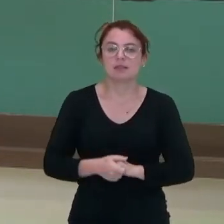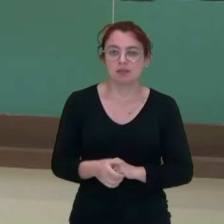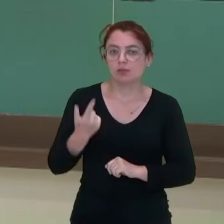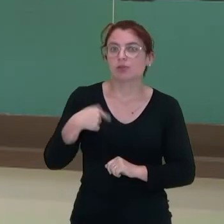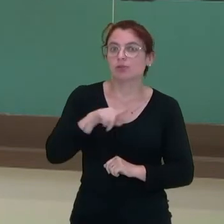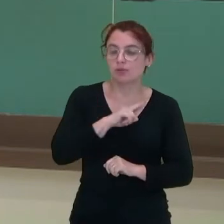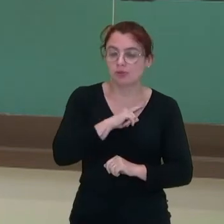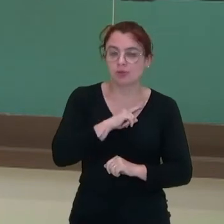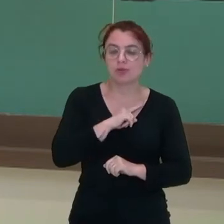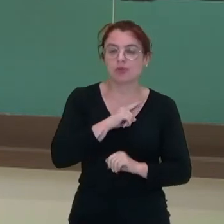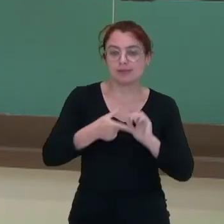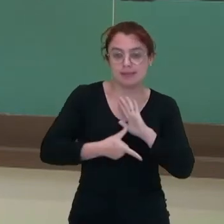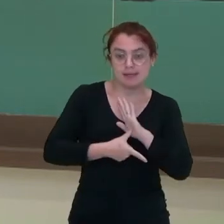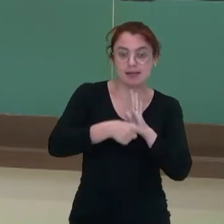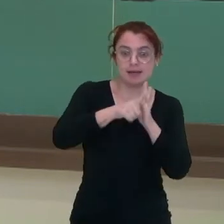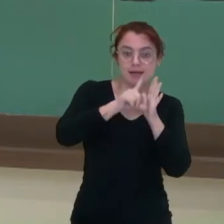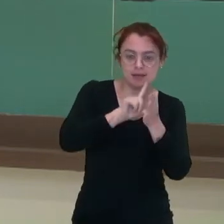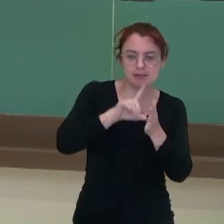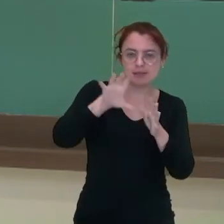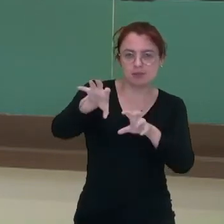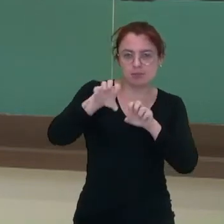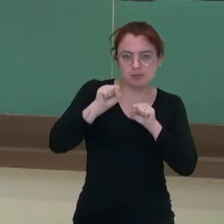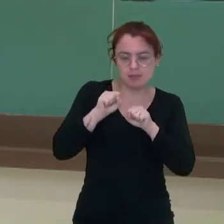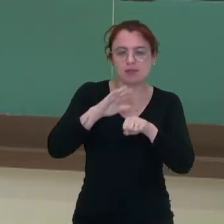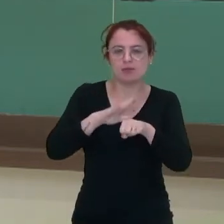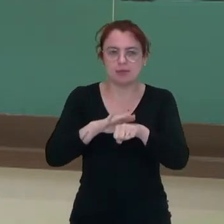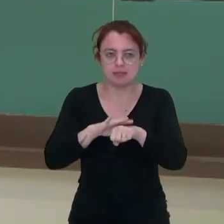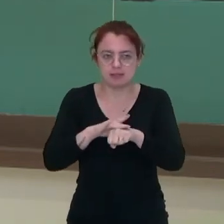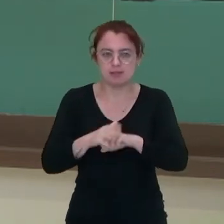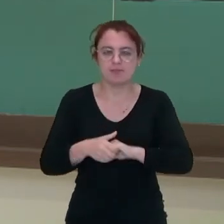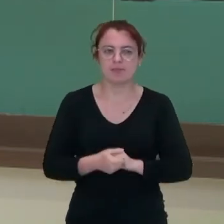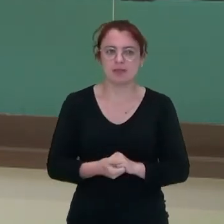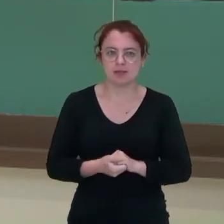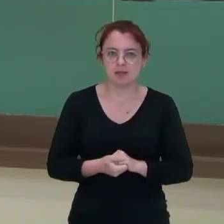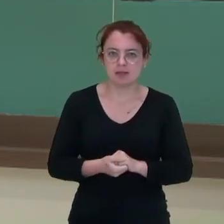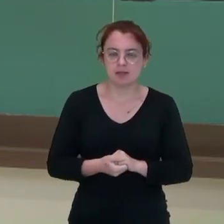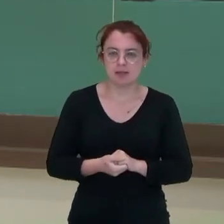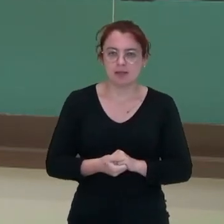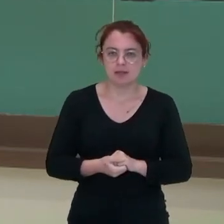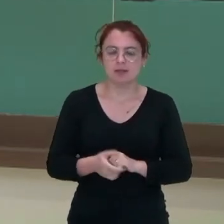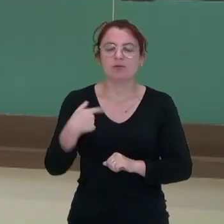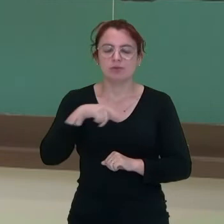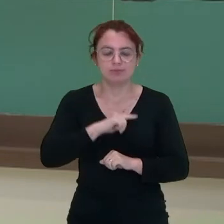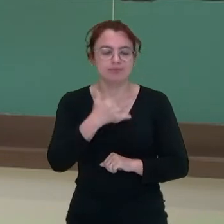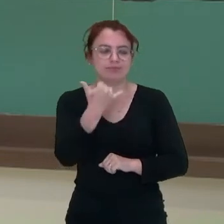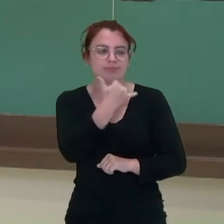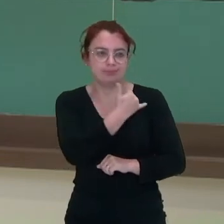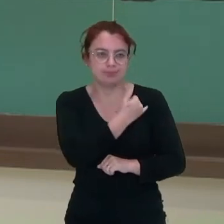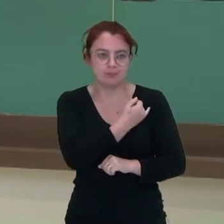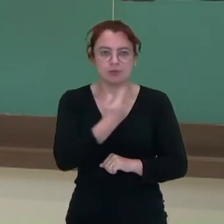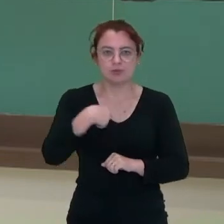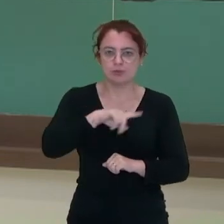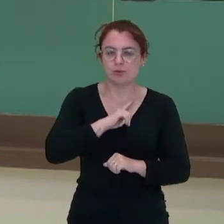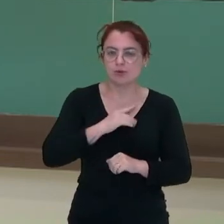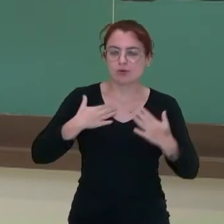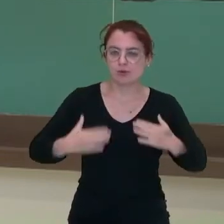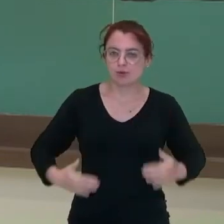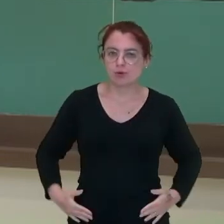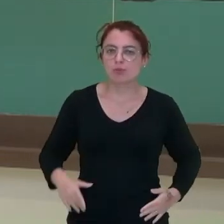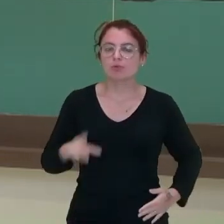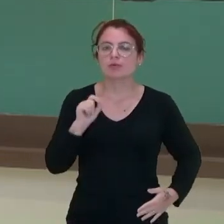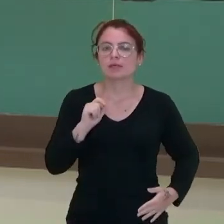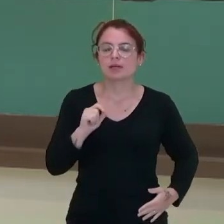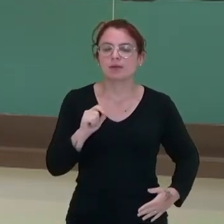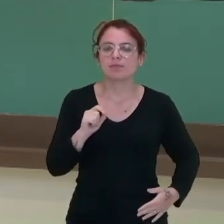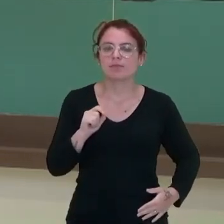tomamos antes de ficar doente. Quando nós injetamos essa vacina, o nosso corpo vai o quê?